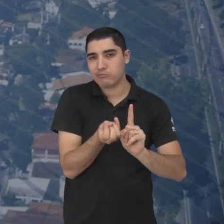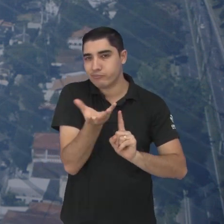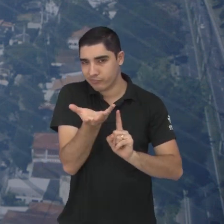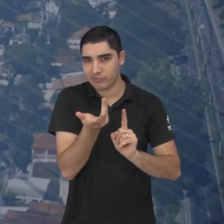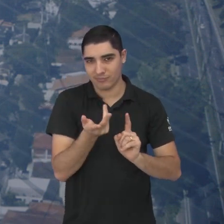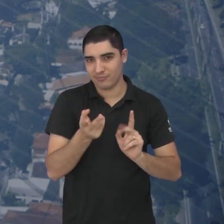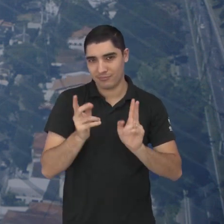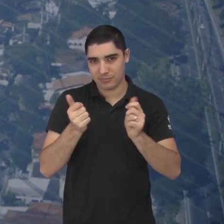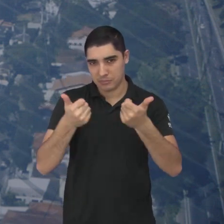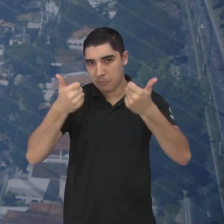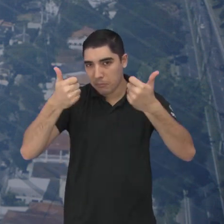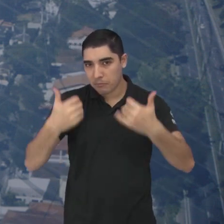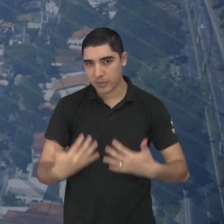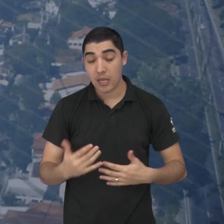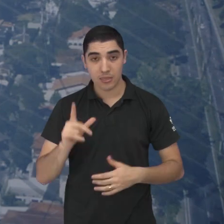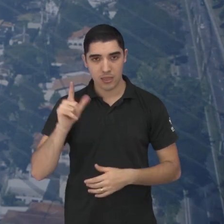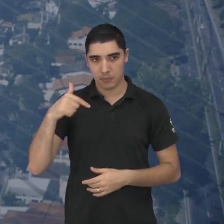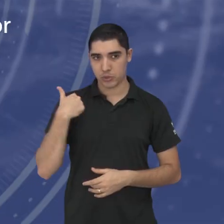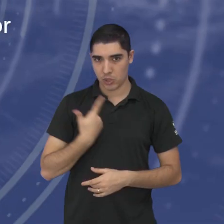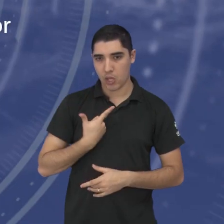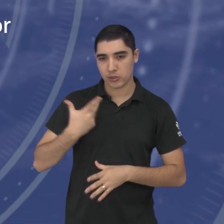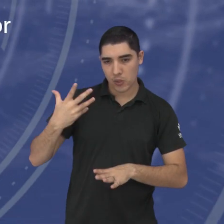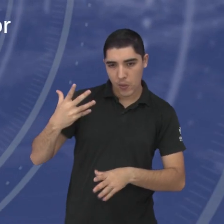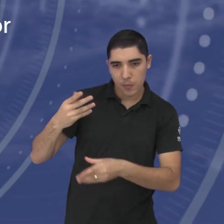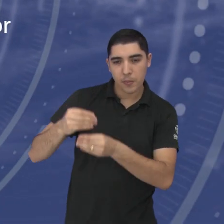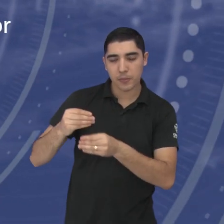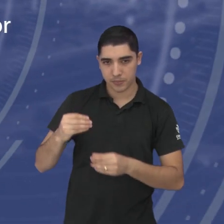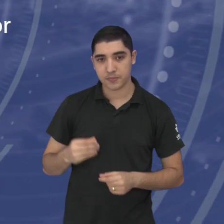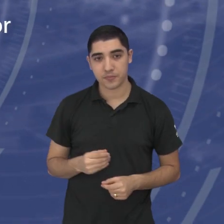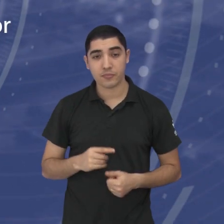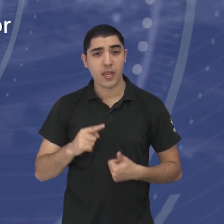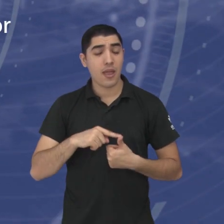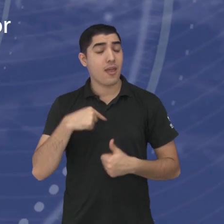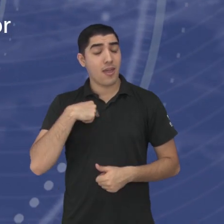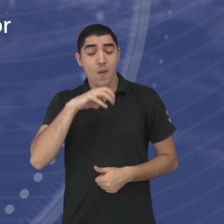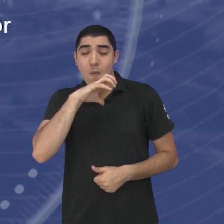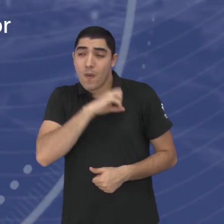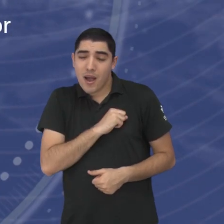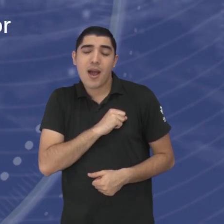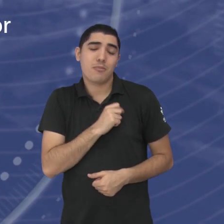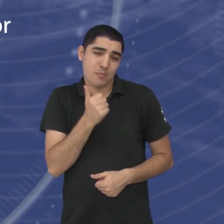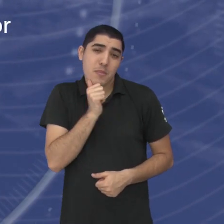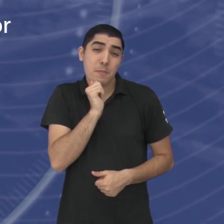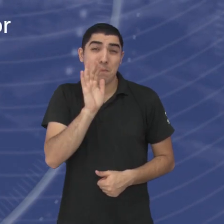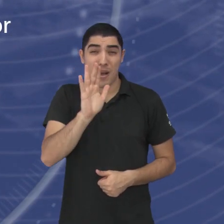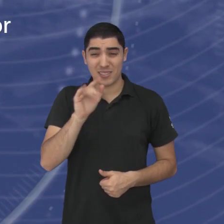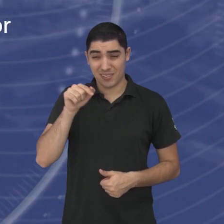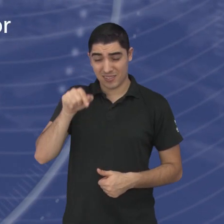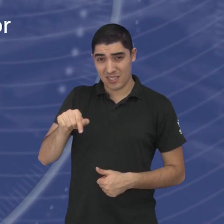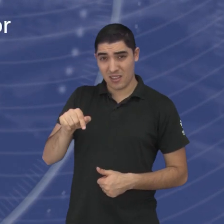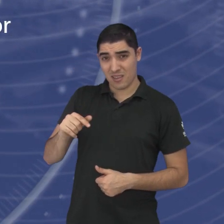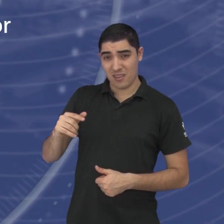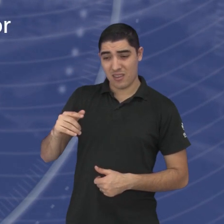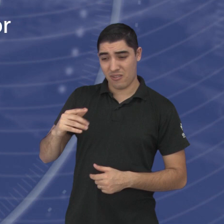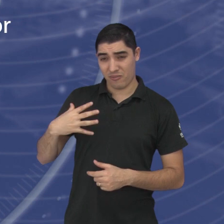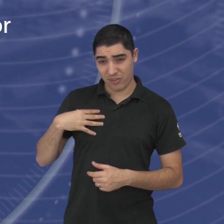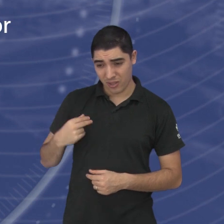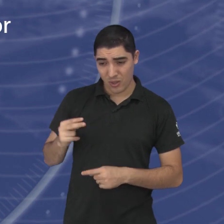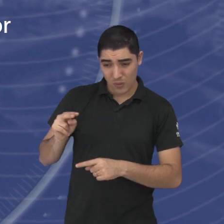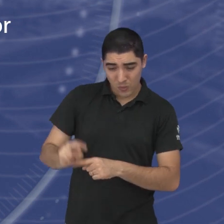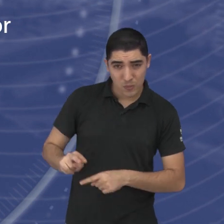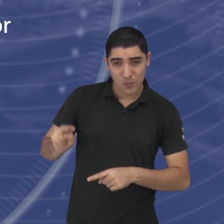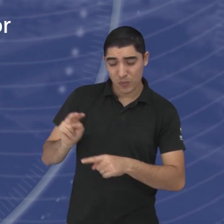Eu vou, e é que todas aí a gente vai comentando, uma por uma, amo ser mãe, mas não amo a